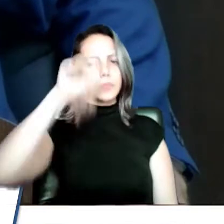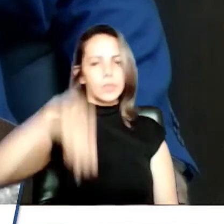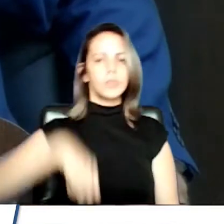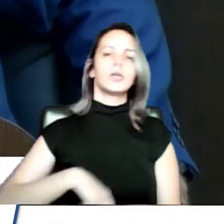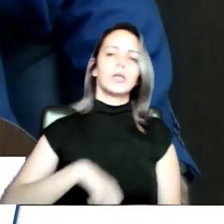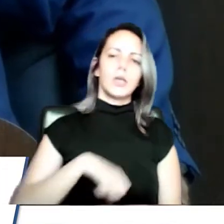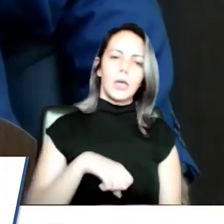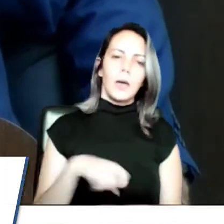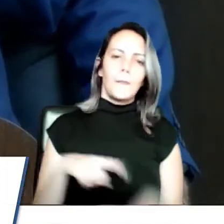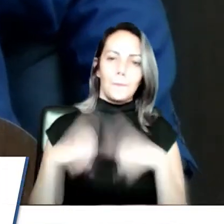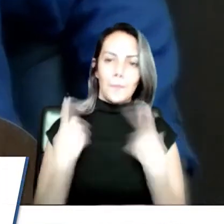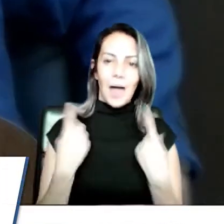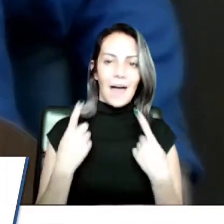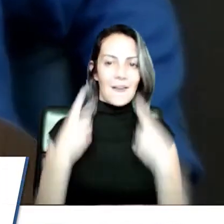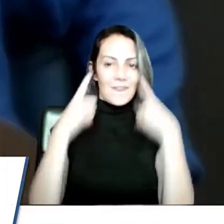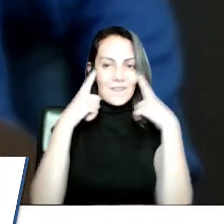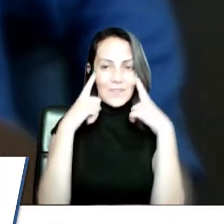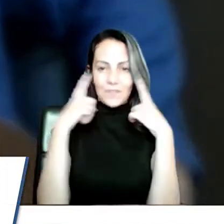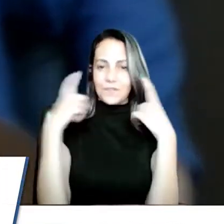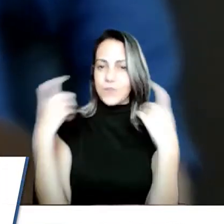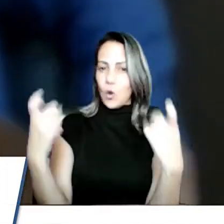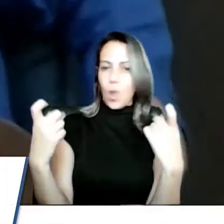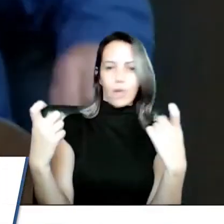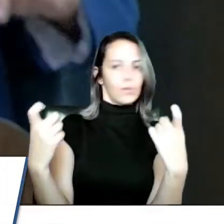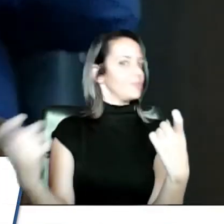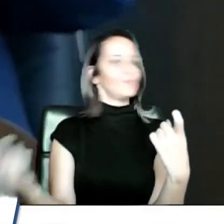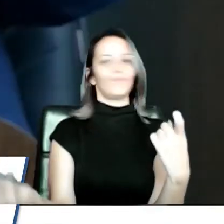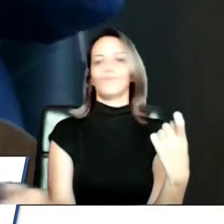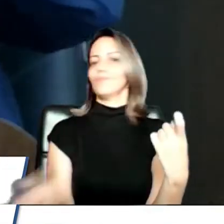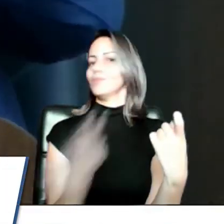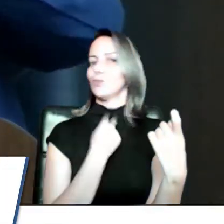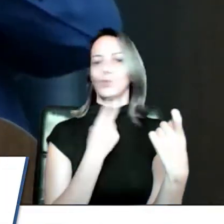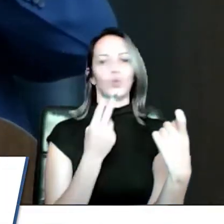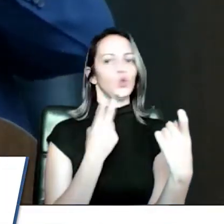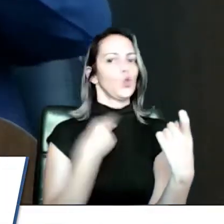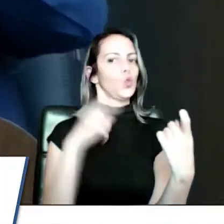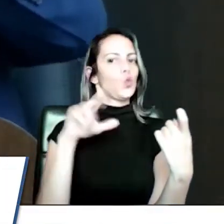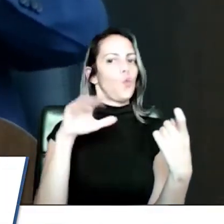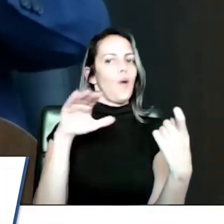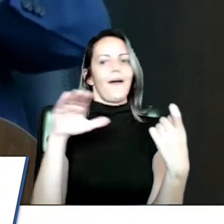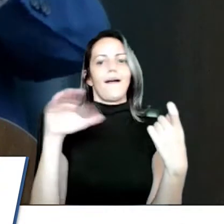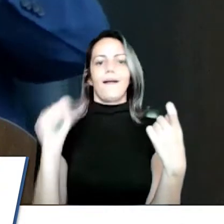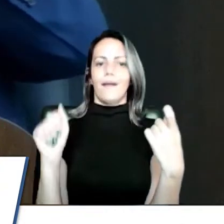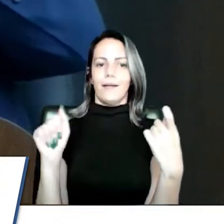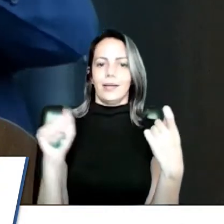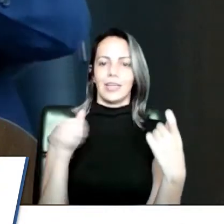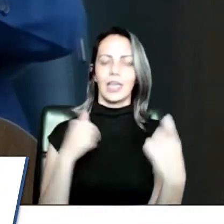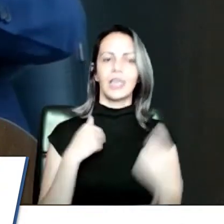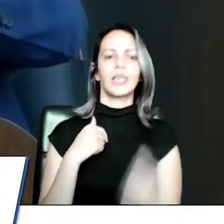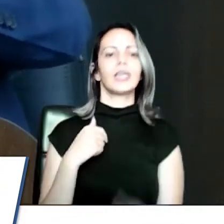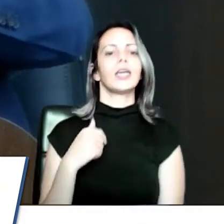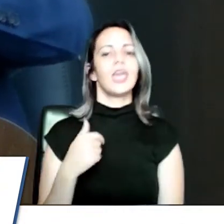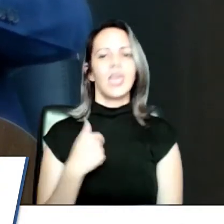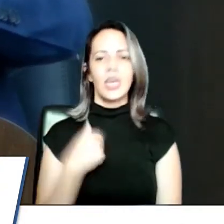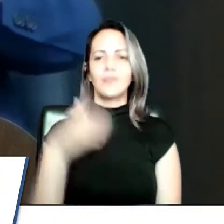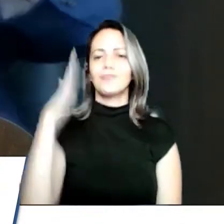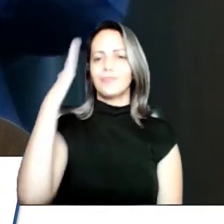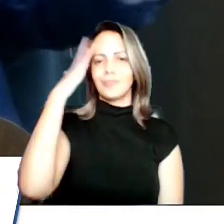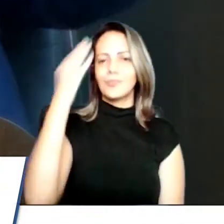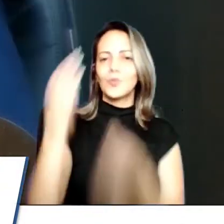Violência em hipótese alguma. Eu já fiz alguma reintegração de posse na minha vida. Eu sei como é difícil.